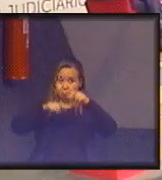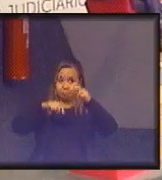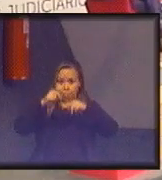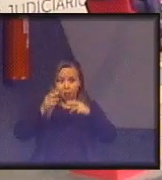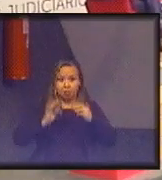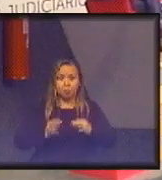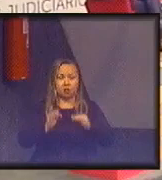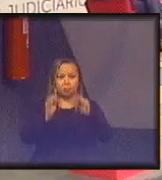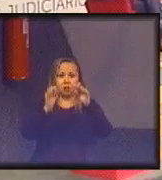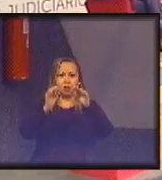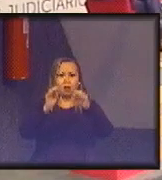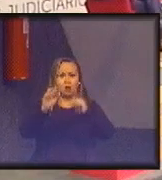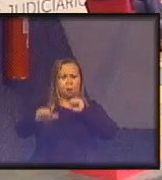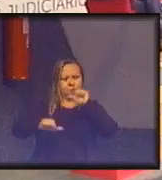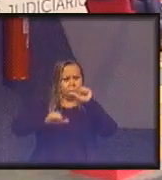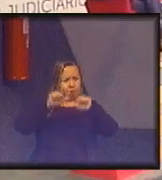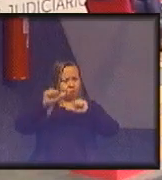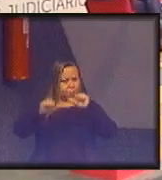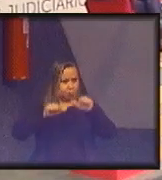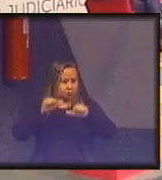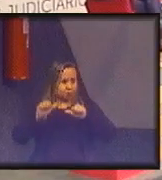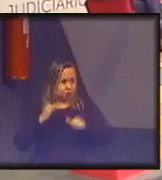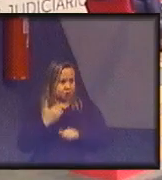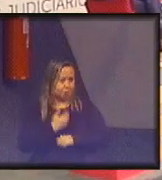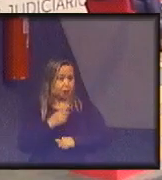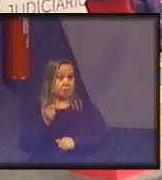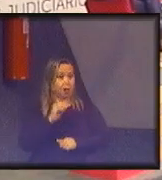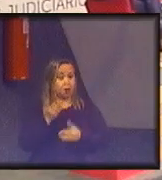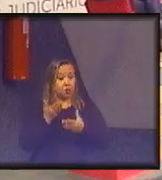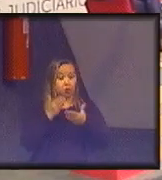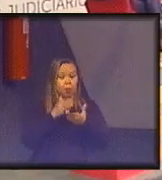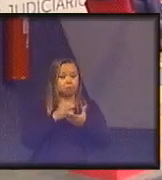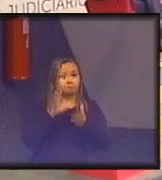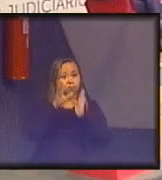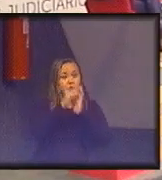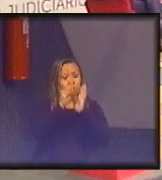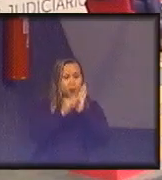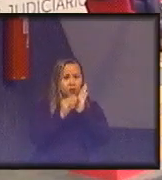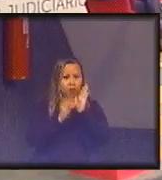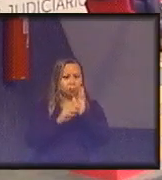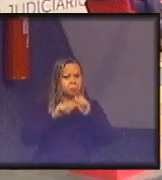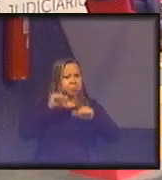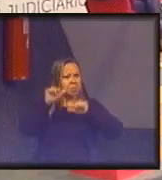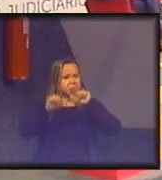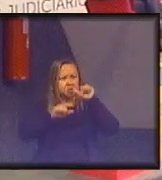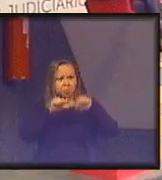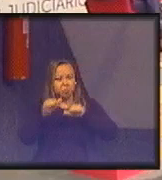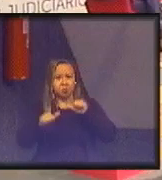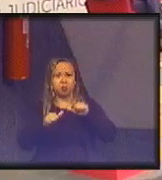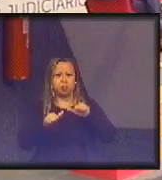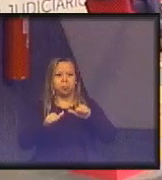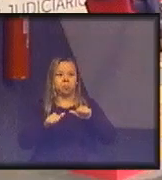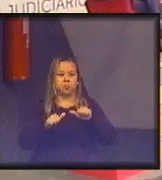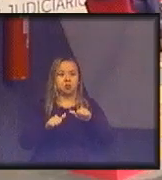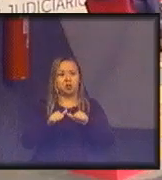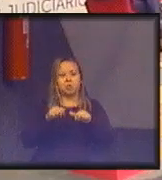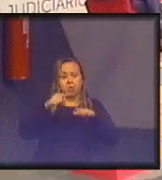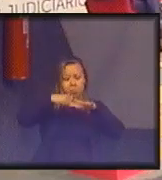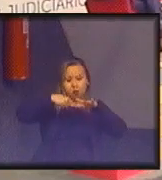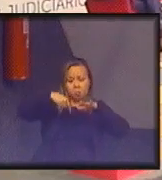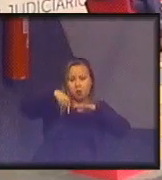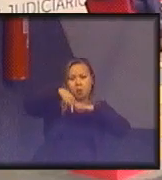nos modificar não o que está dentro deles mas tudo aquilo a mídia exerce esses efeitos